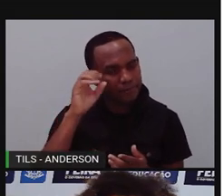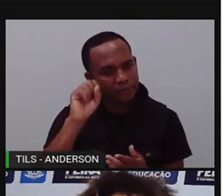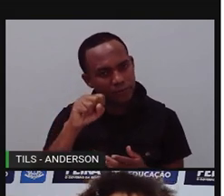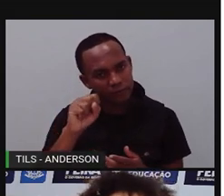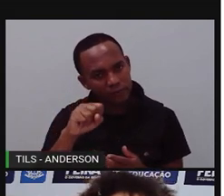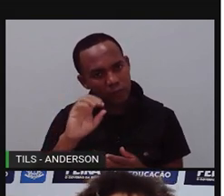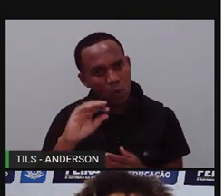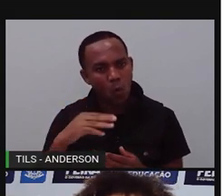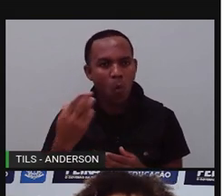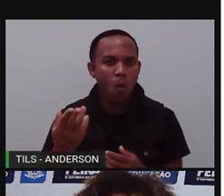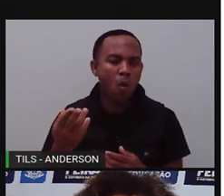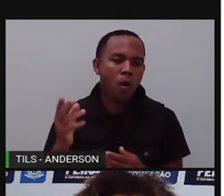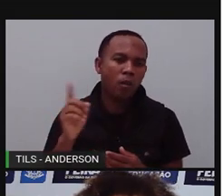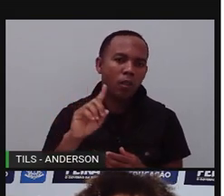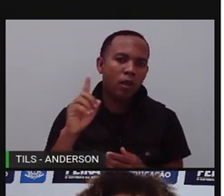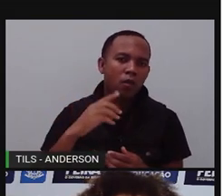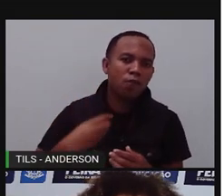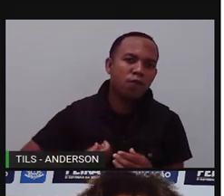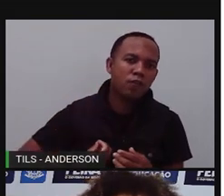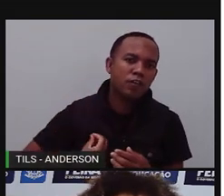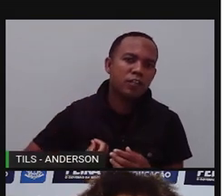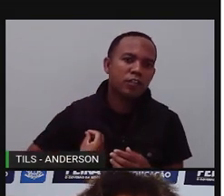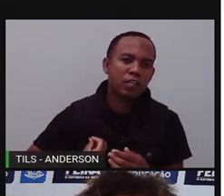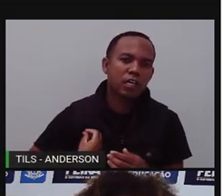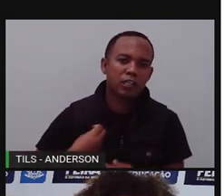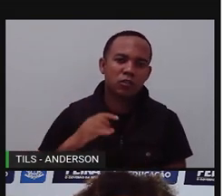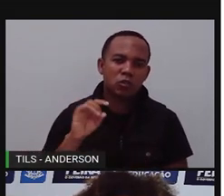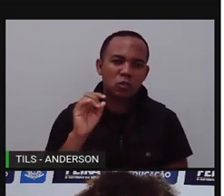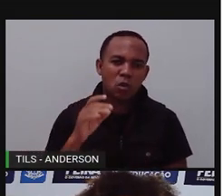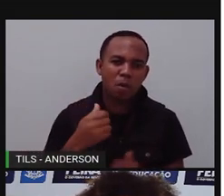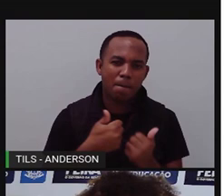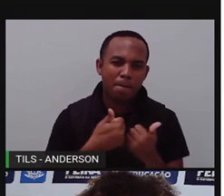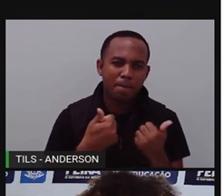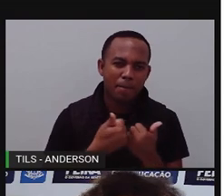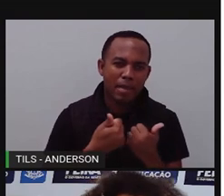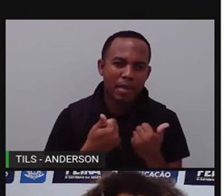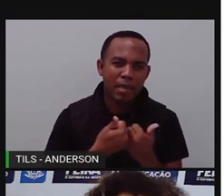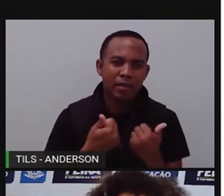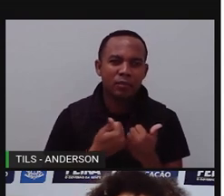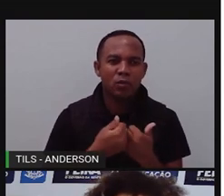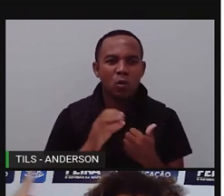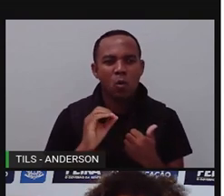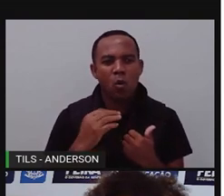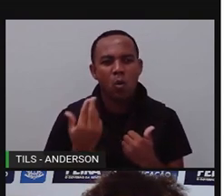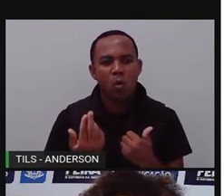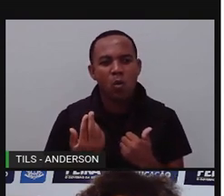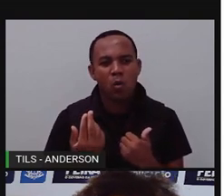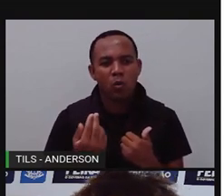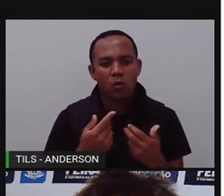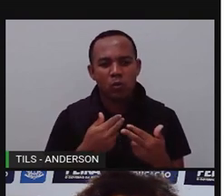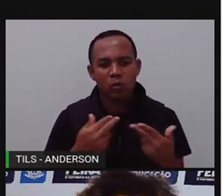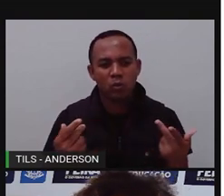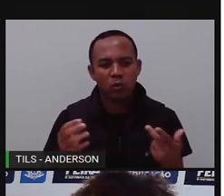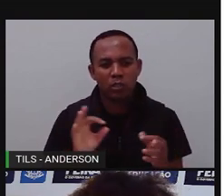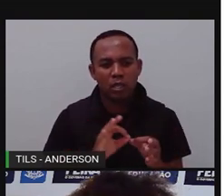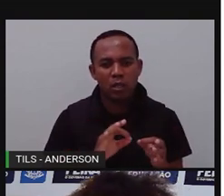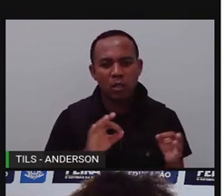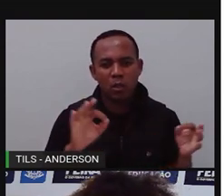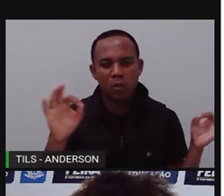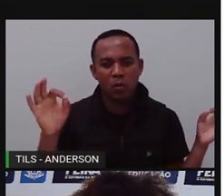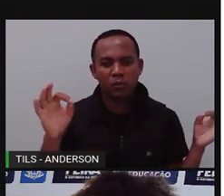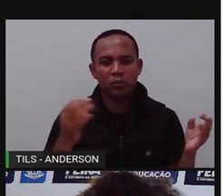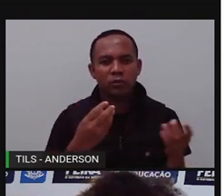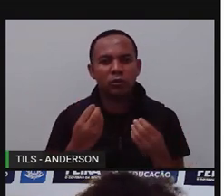Será que o que interfere na nossa vida é só aquilo que está perto? Ou coisas que acontecem longe também acabam